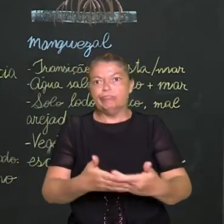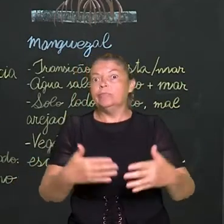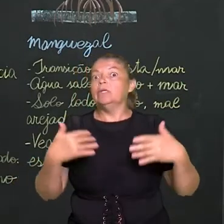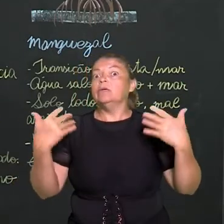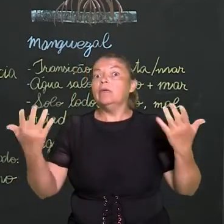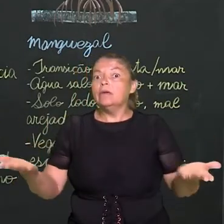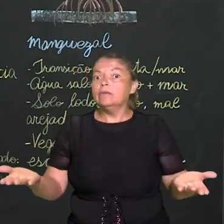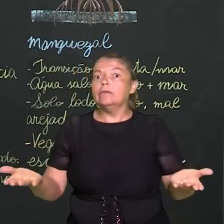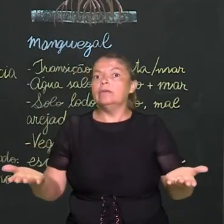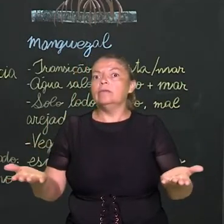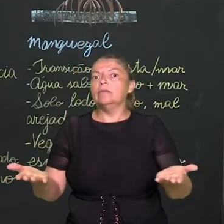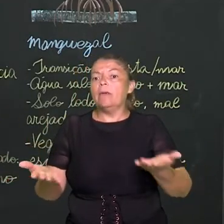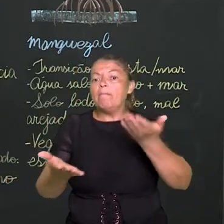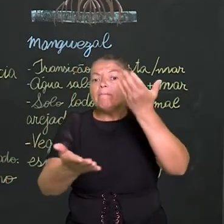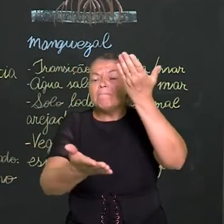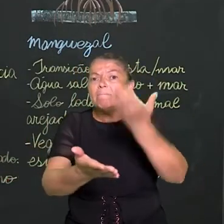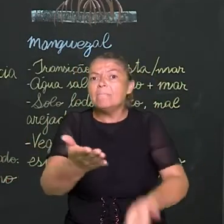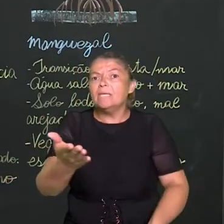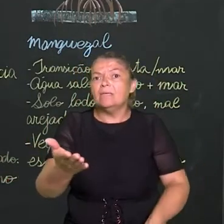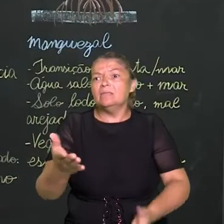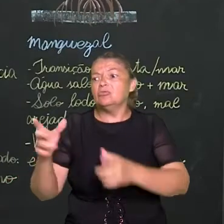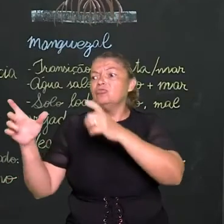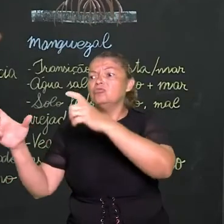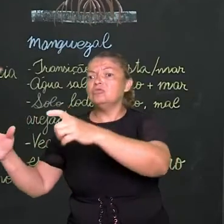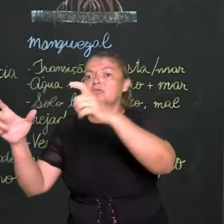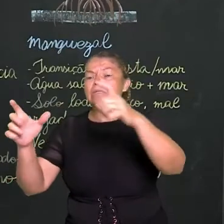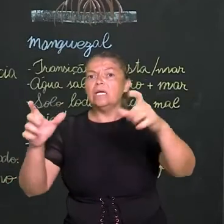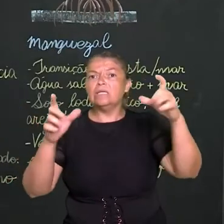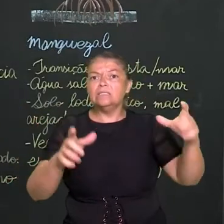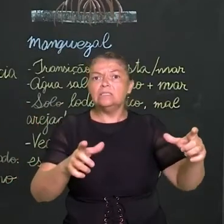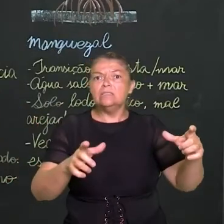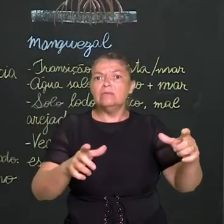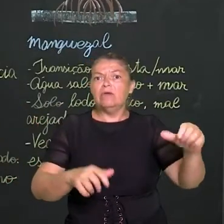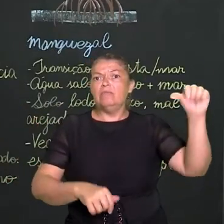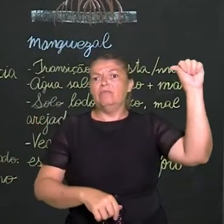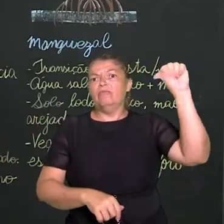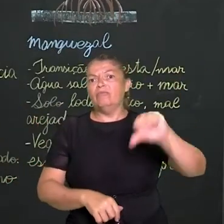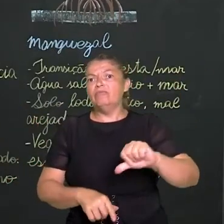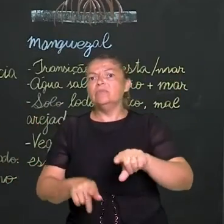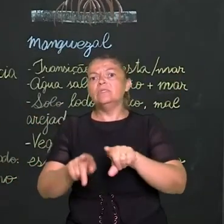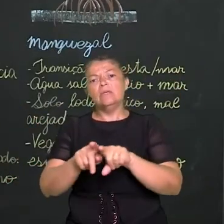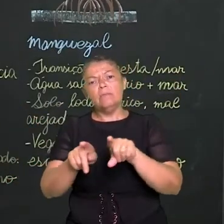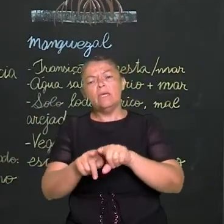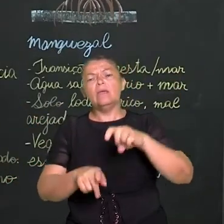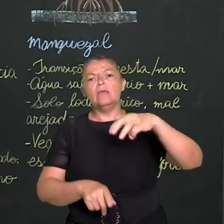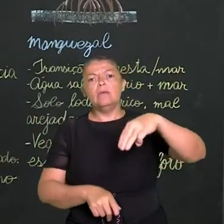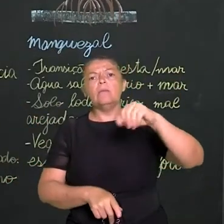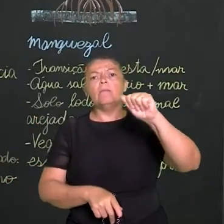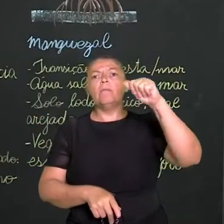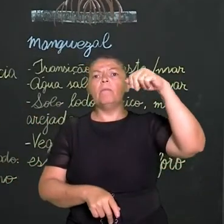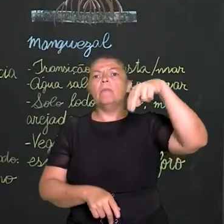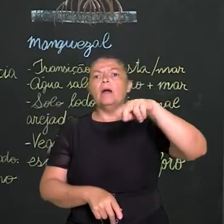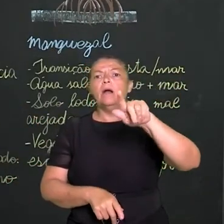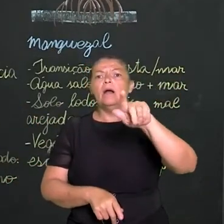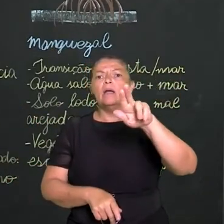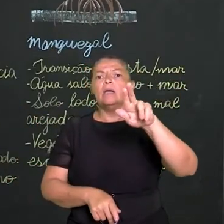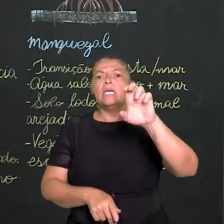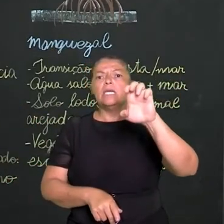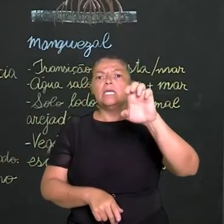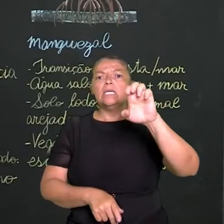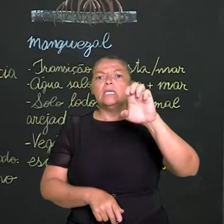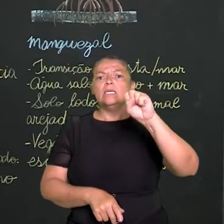pousadas. Então, a perda do espaço dessas espécies, da diversidade. E no caso dos manguezais ainda,